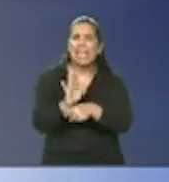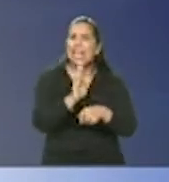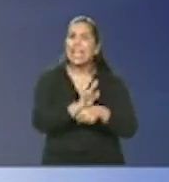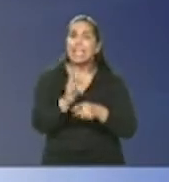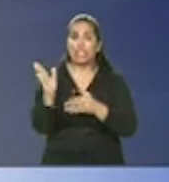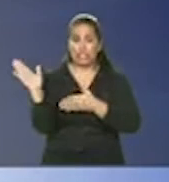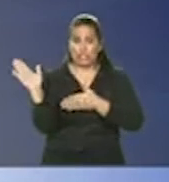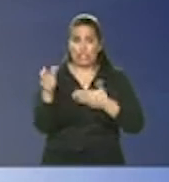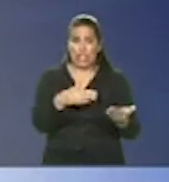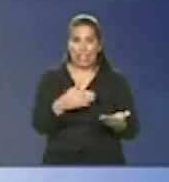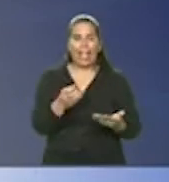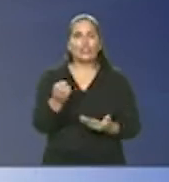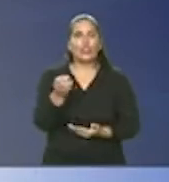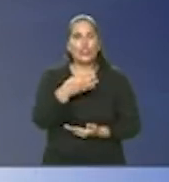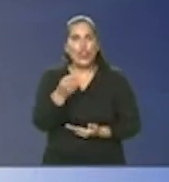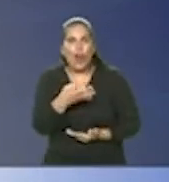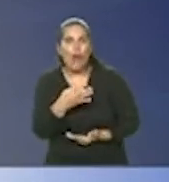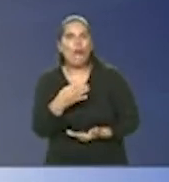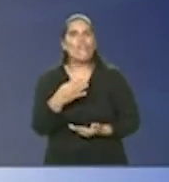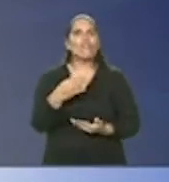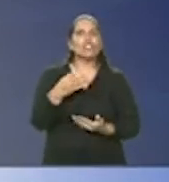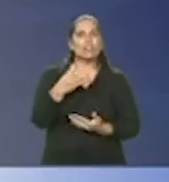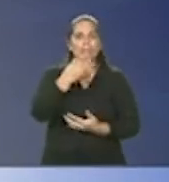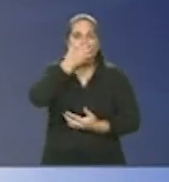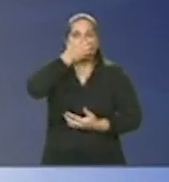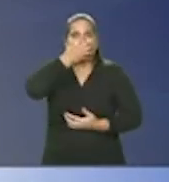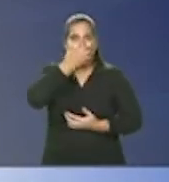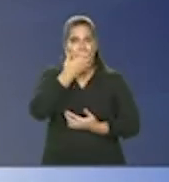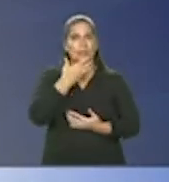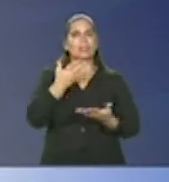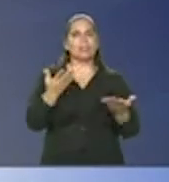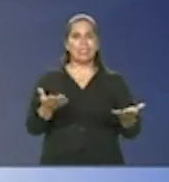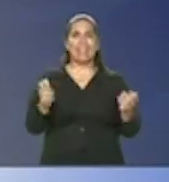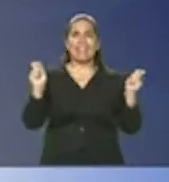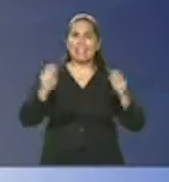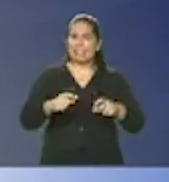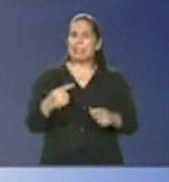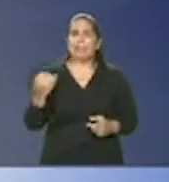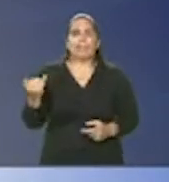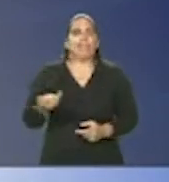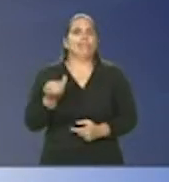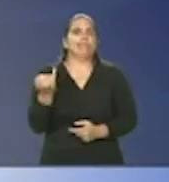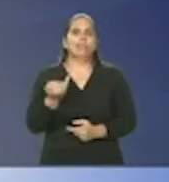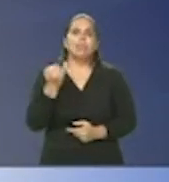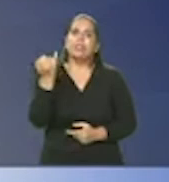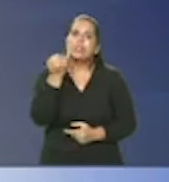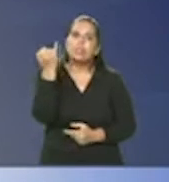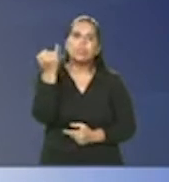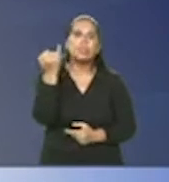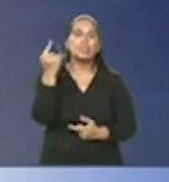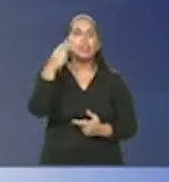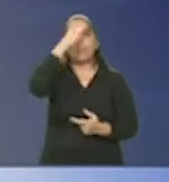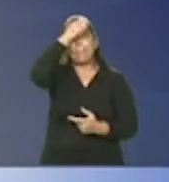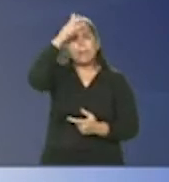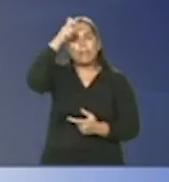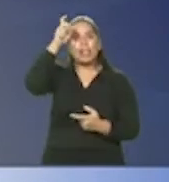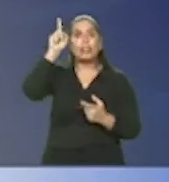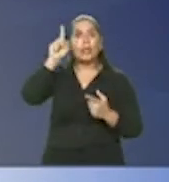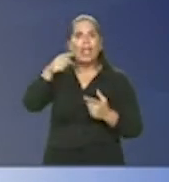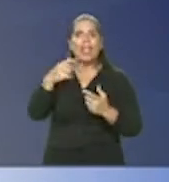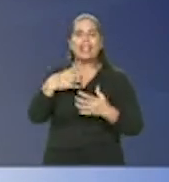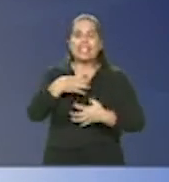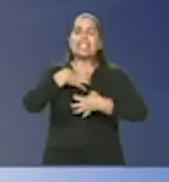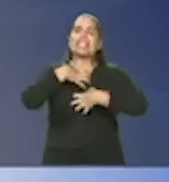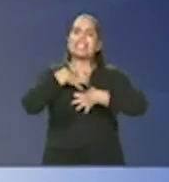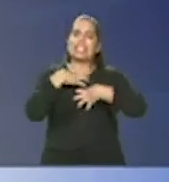a chegar os novos ventiladores então enormes é importantíssimo e realmente prefeito só a segurança de ter os